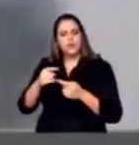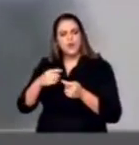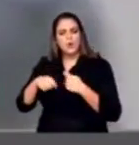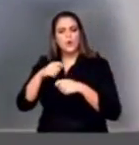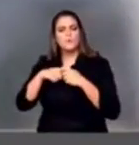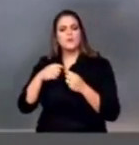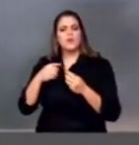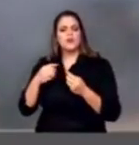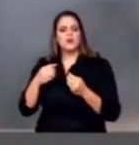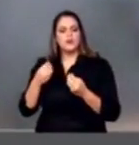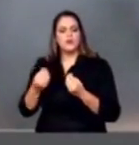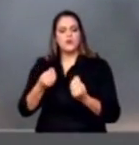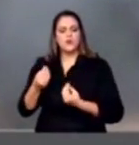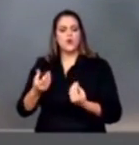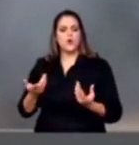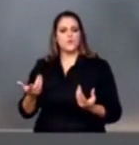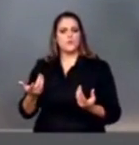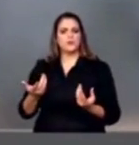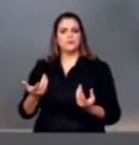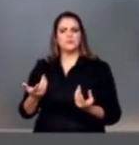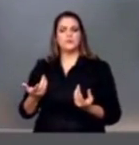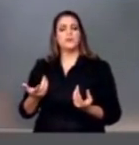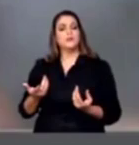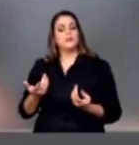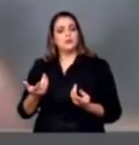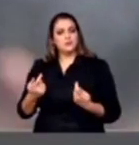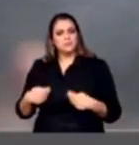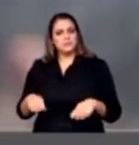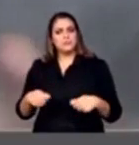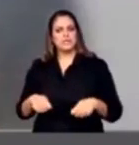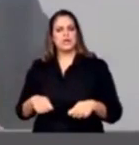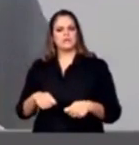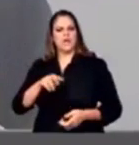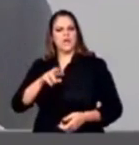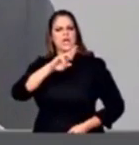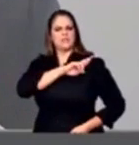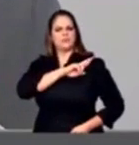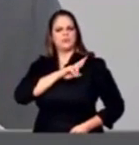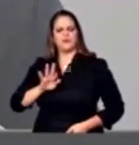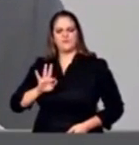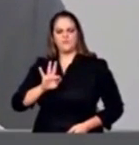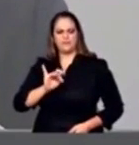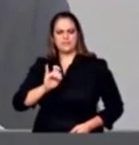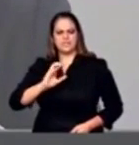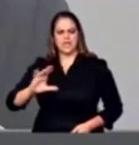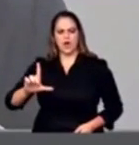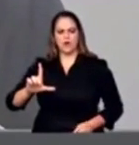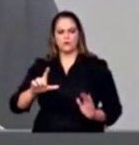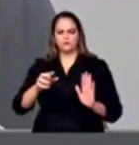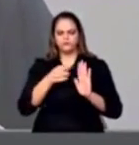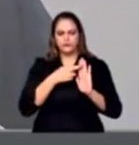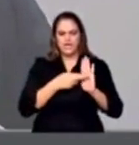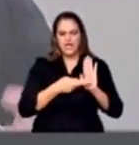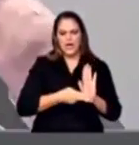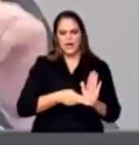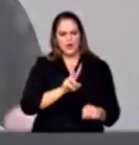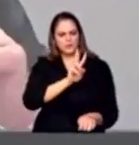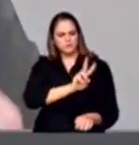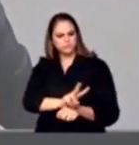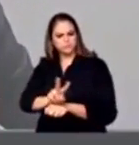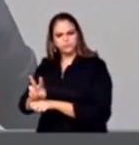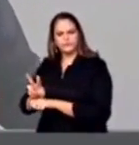responsabilidade fiscal. Com seus ditames de transparência, de eficiência e de boa